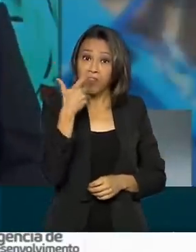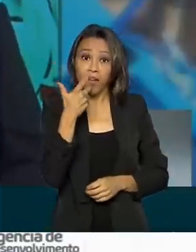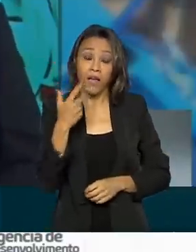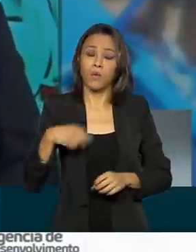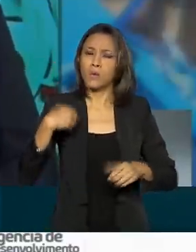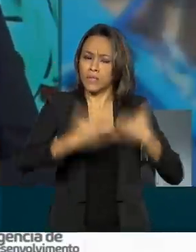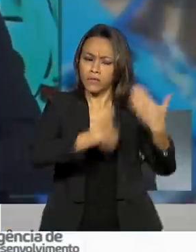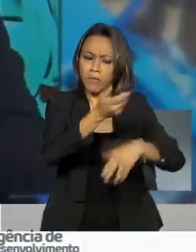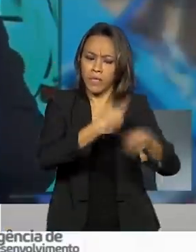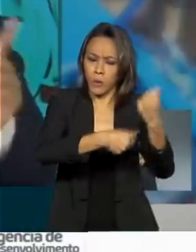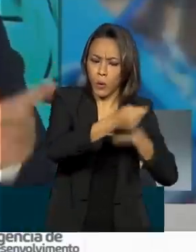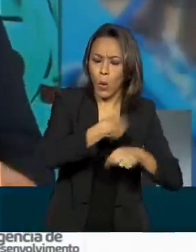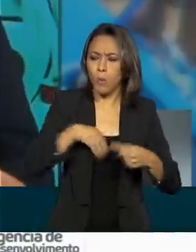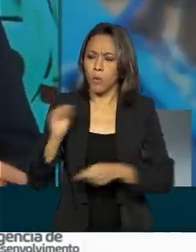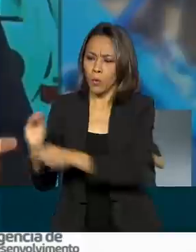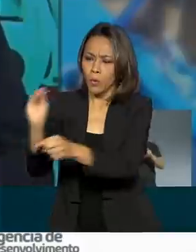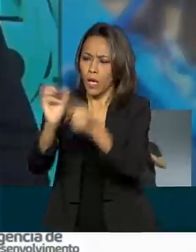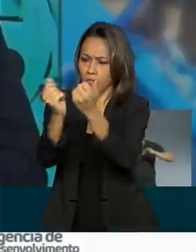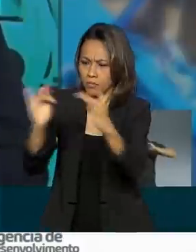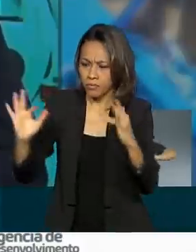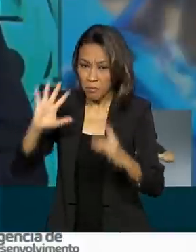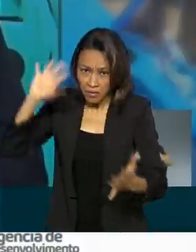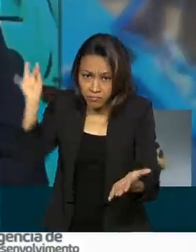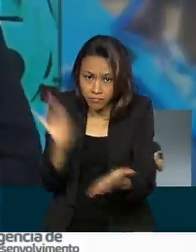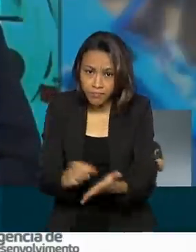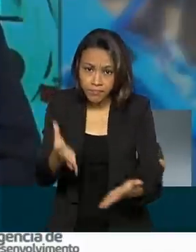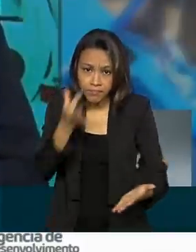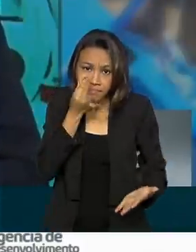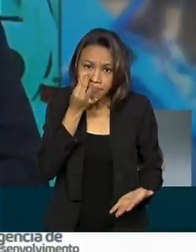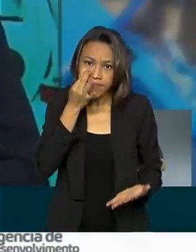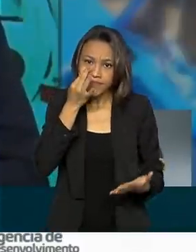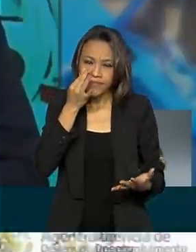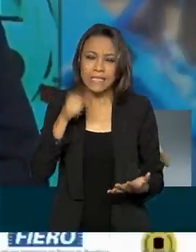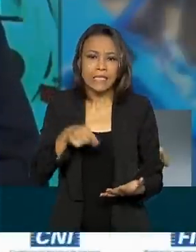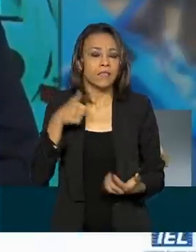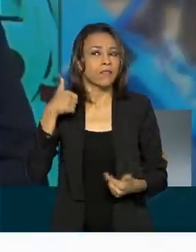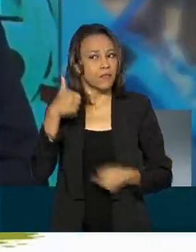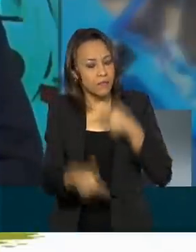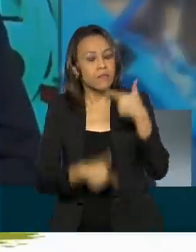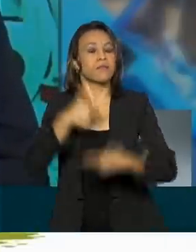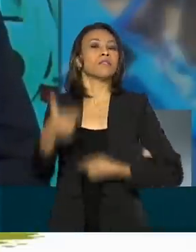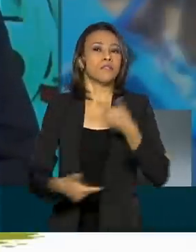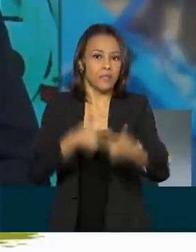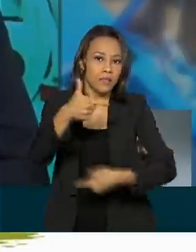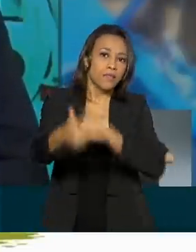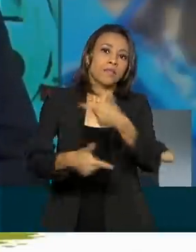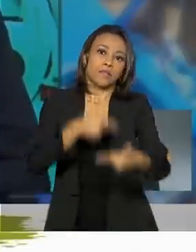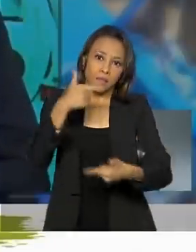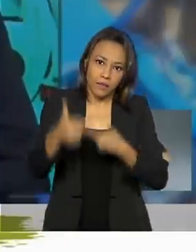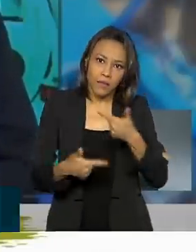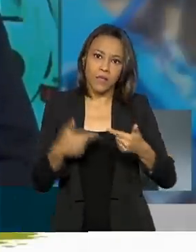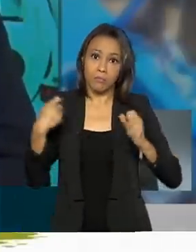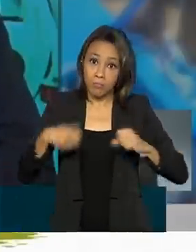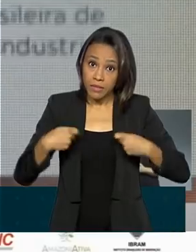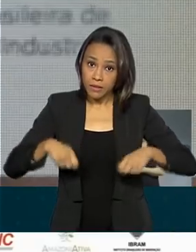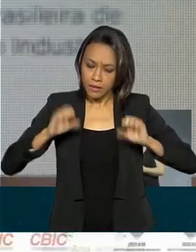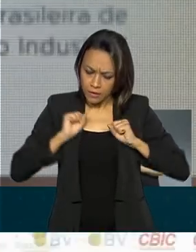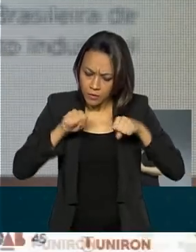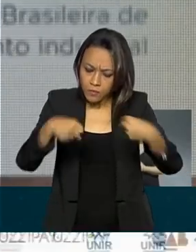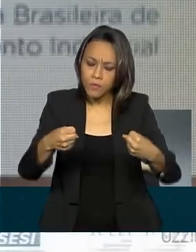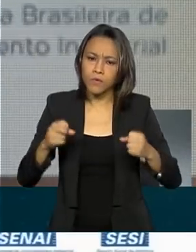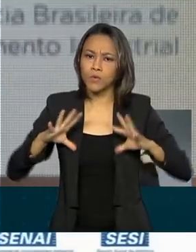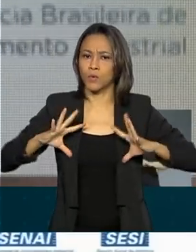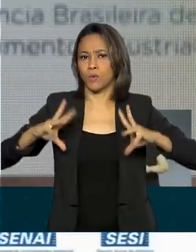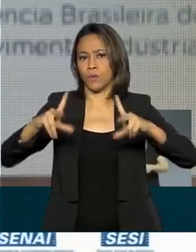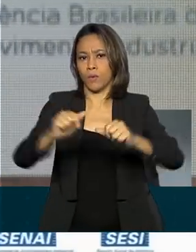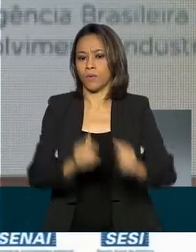social, preservação ambiental, mas colocar isso em prática é uma coisa que exige muito trabalho, exige muita dedicação de todos. Para